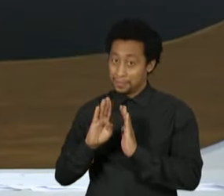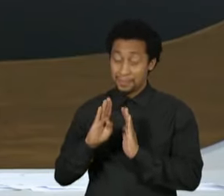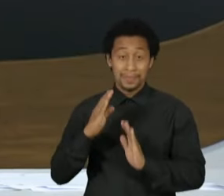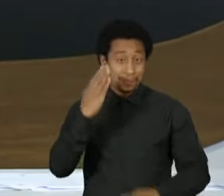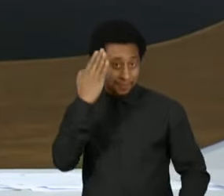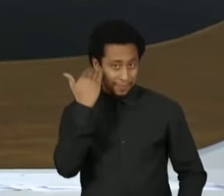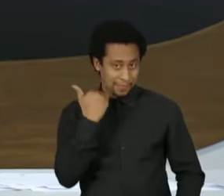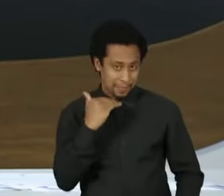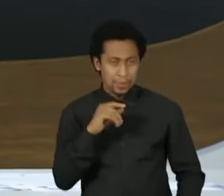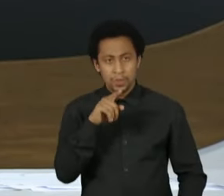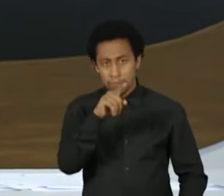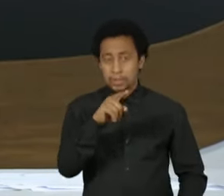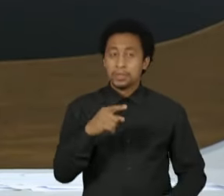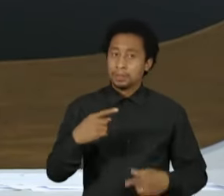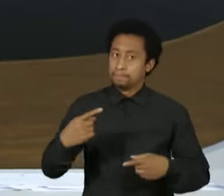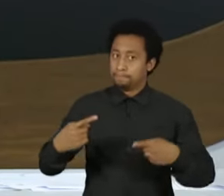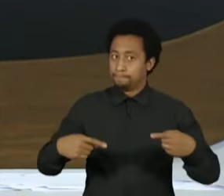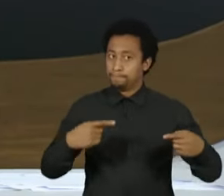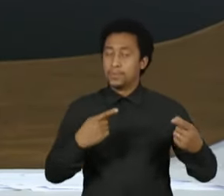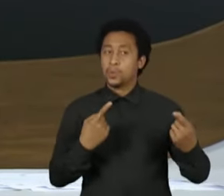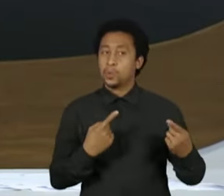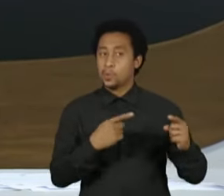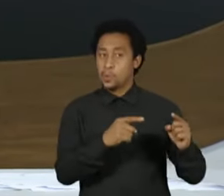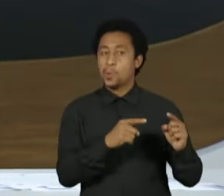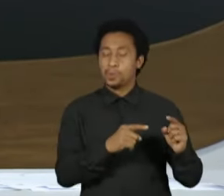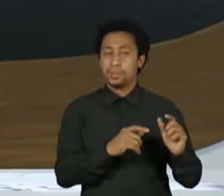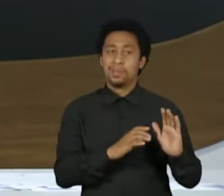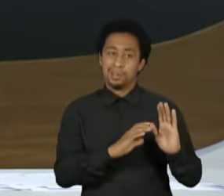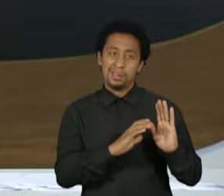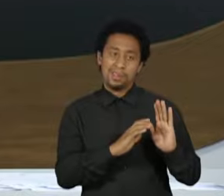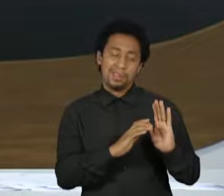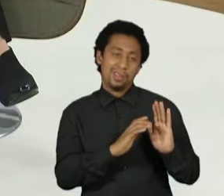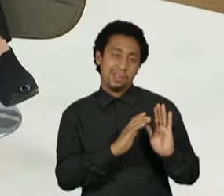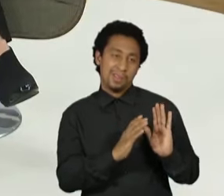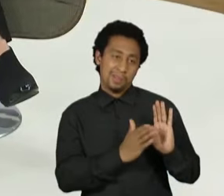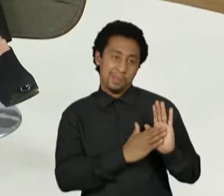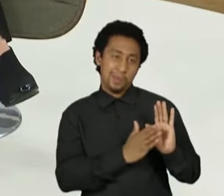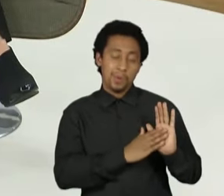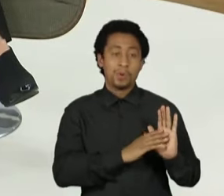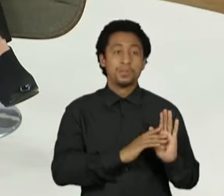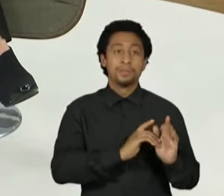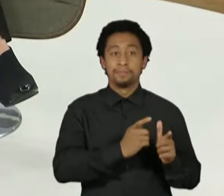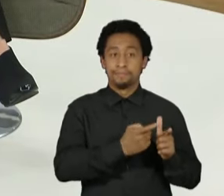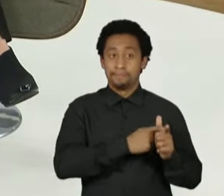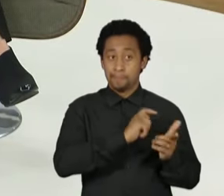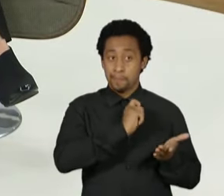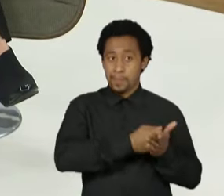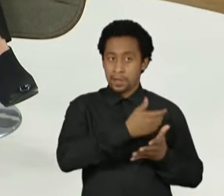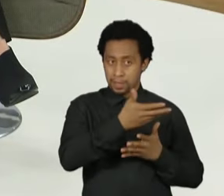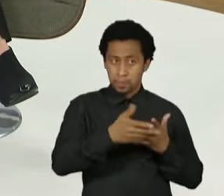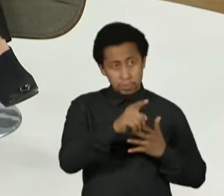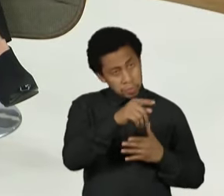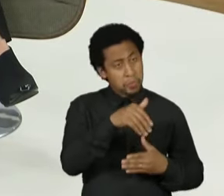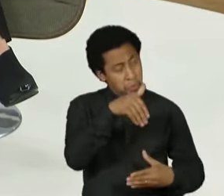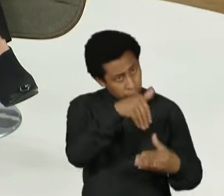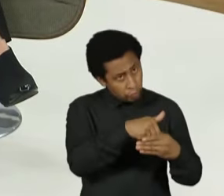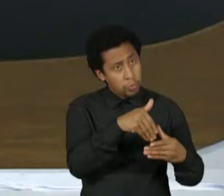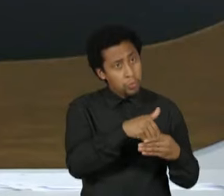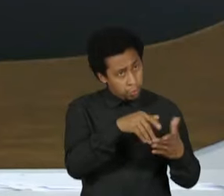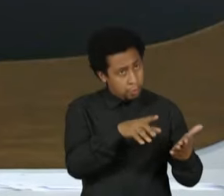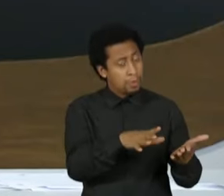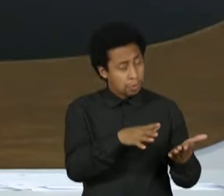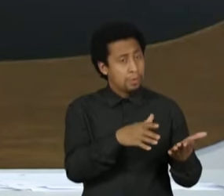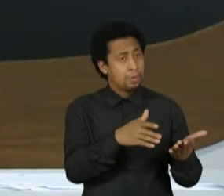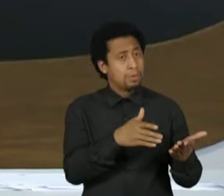Precatórios, aprovada no ano passado. A senhora fala em PEC do Calote, mas a senhora votou nos dois turnos a favor dessa medida. Da mesma forma, senhora